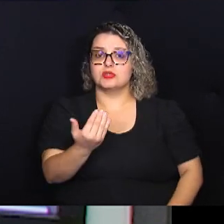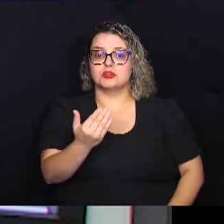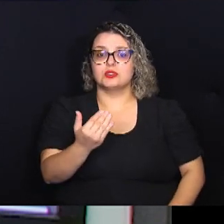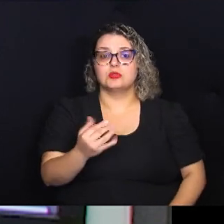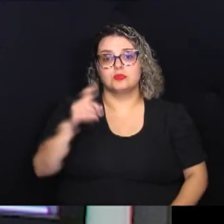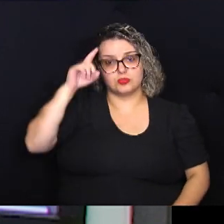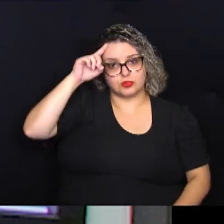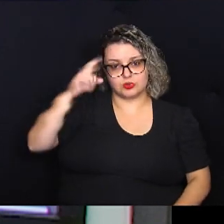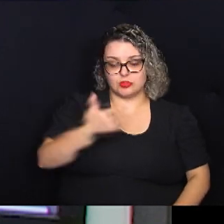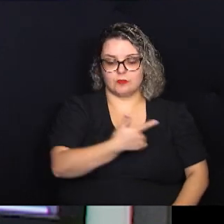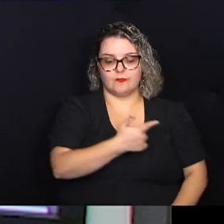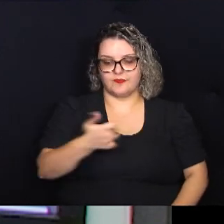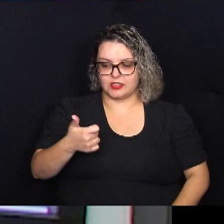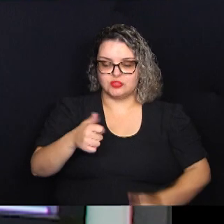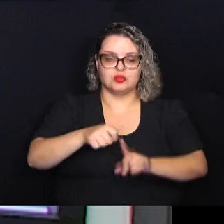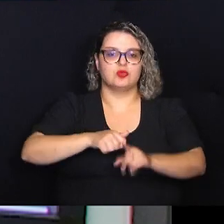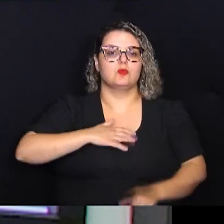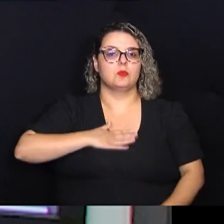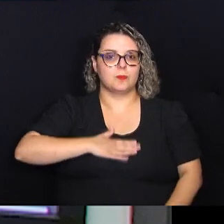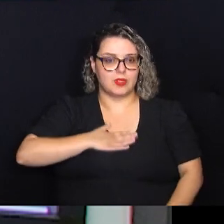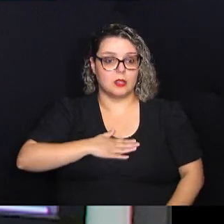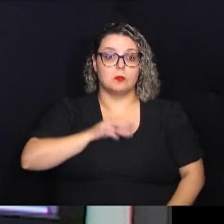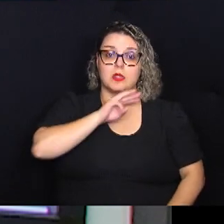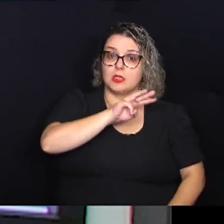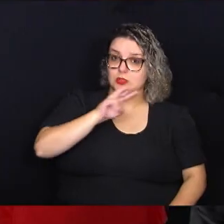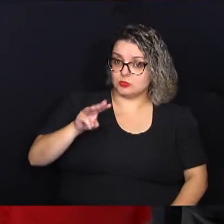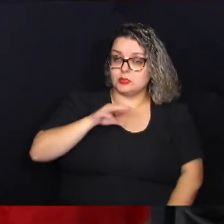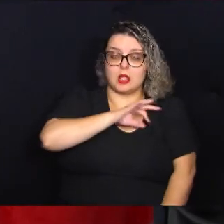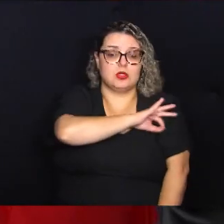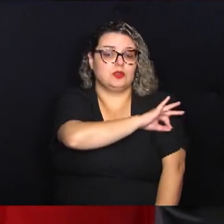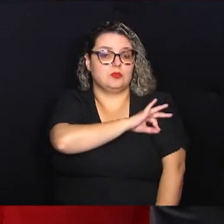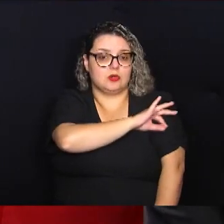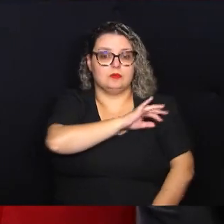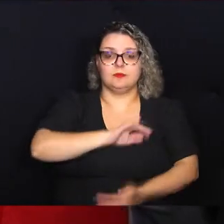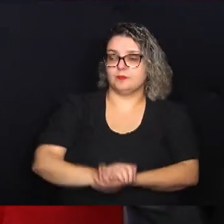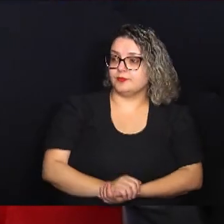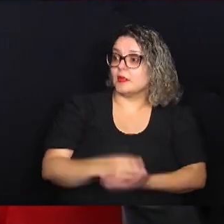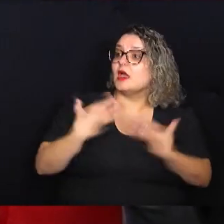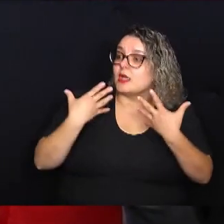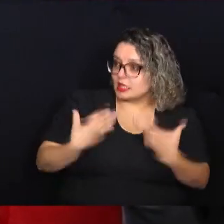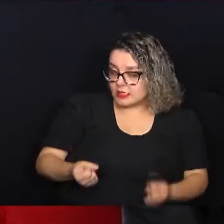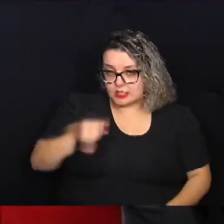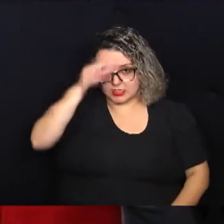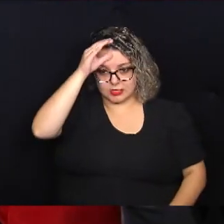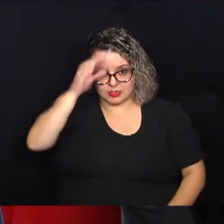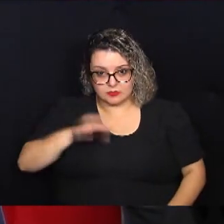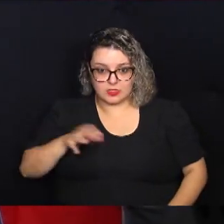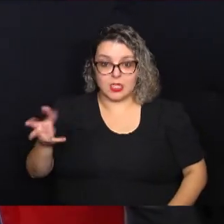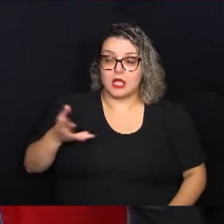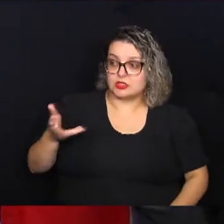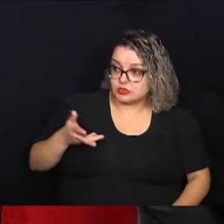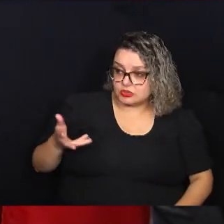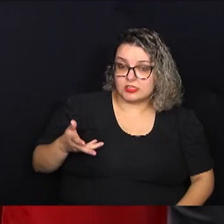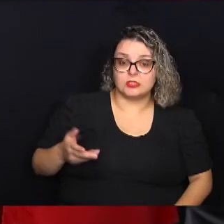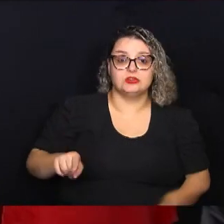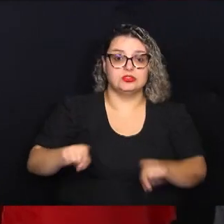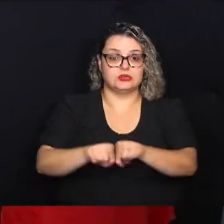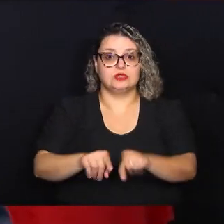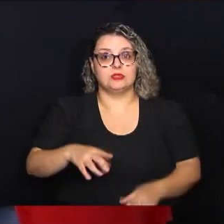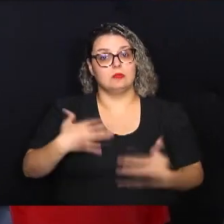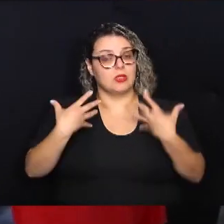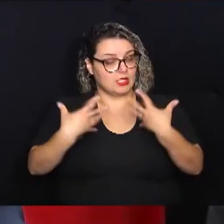do dia 21 de agosto, pelo site da Prefeitura. Ganha o cidadão na agilidade e ganha a